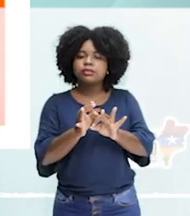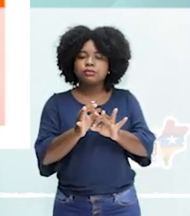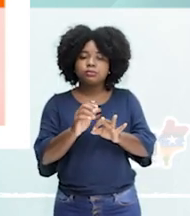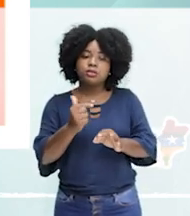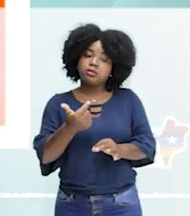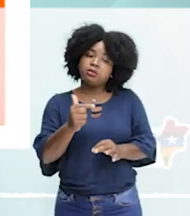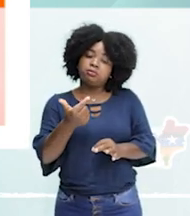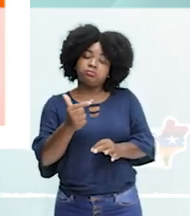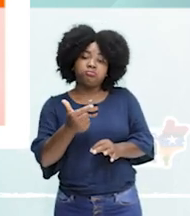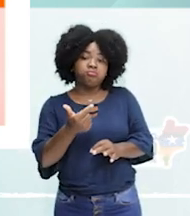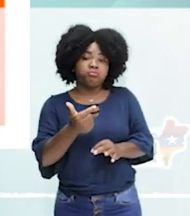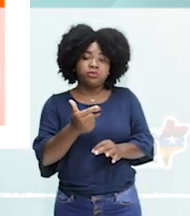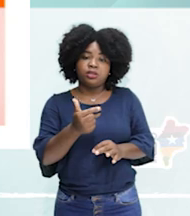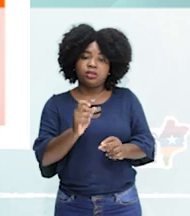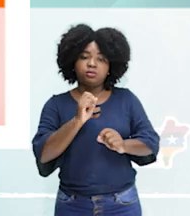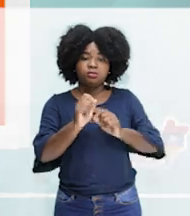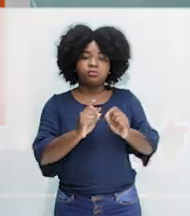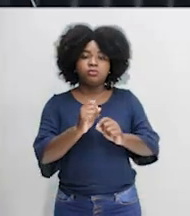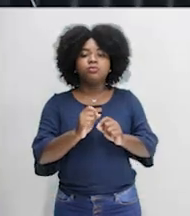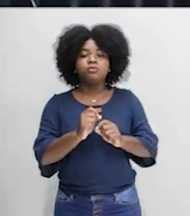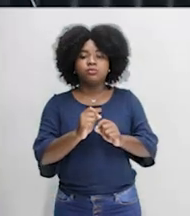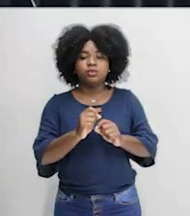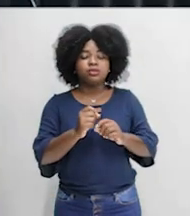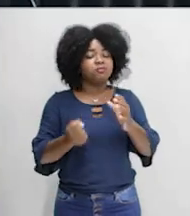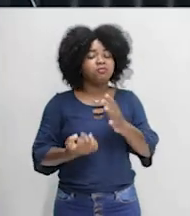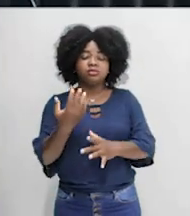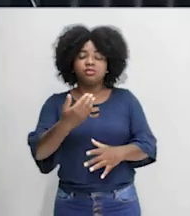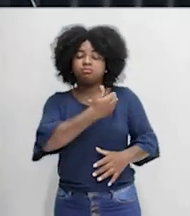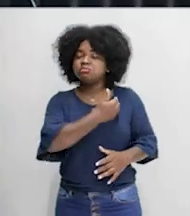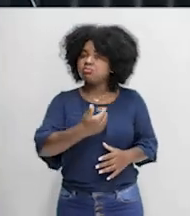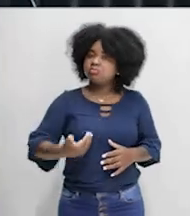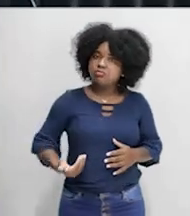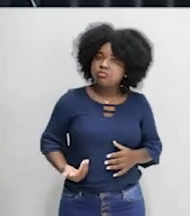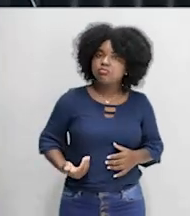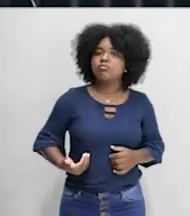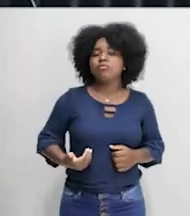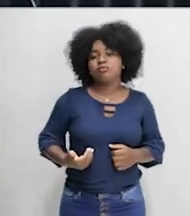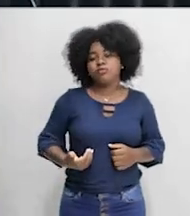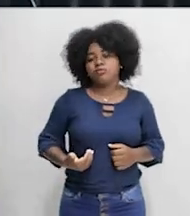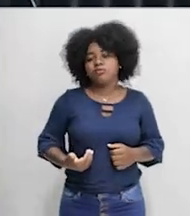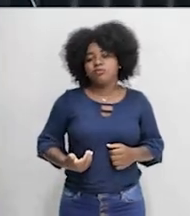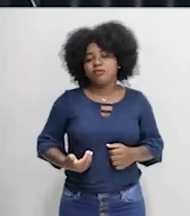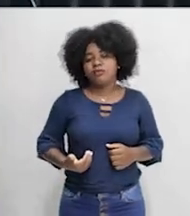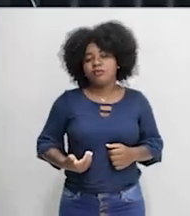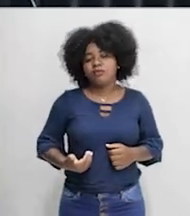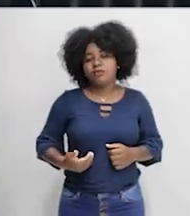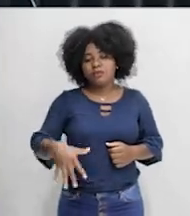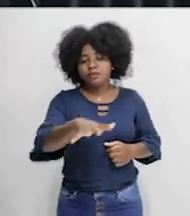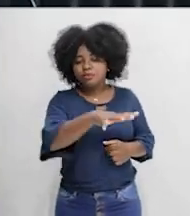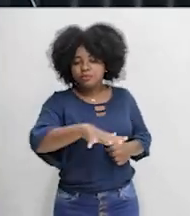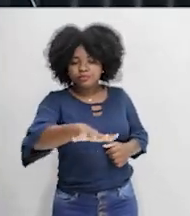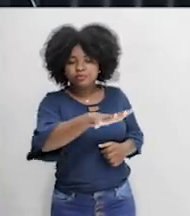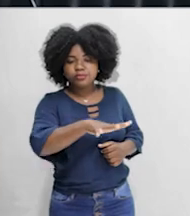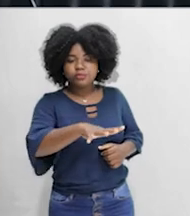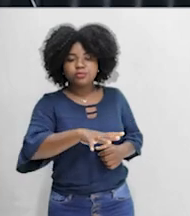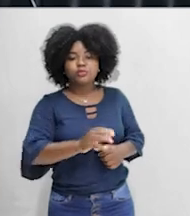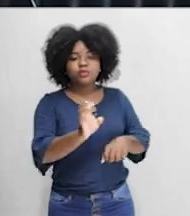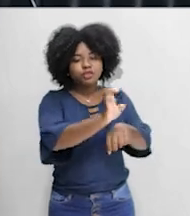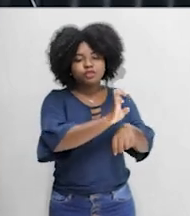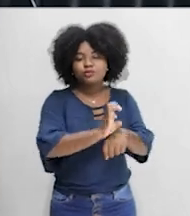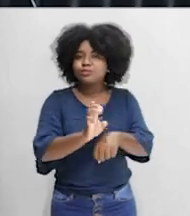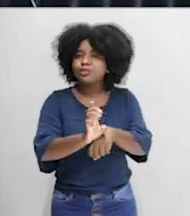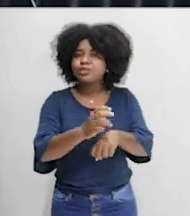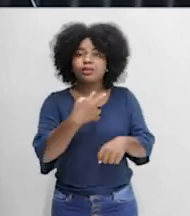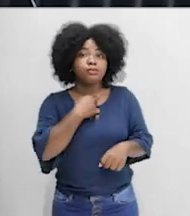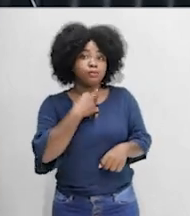possuem atribuição do governo, ou seja, não foram criados pelo governo. Normalmente, eles vão atuar em áreas onde a própria ação do Estado não chega.